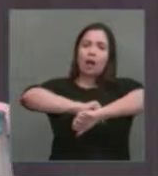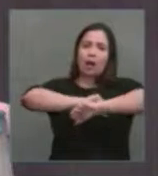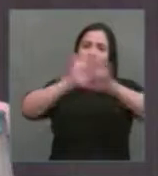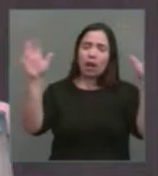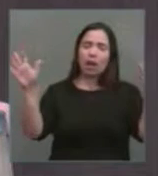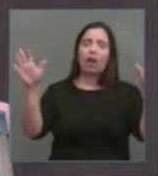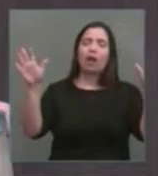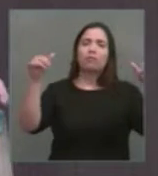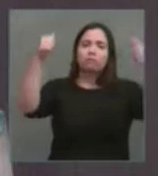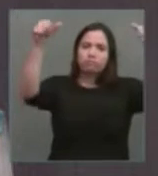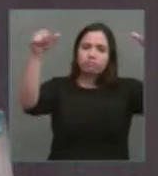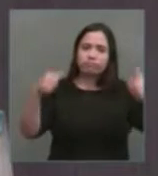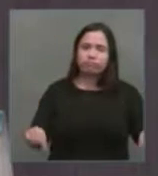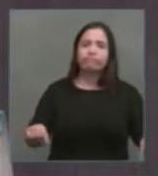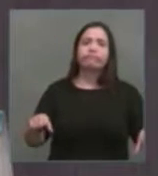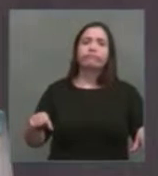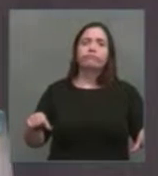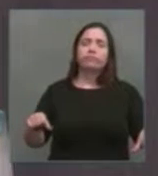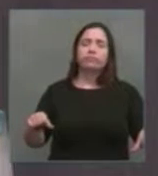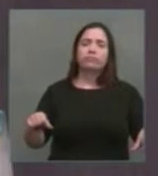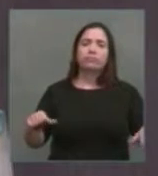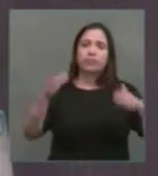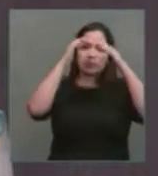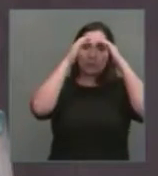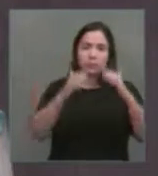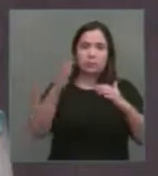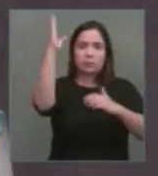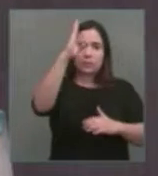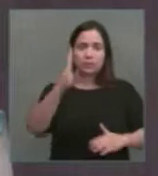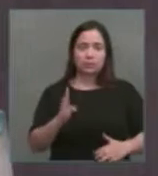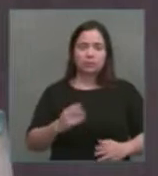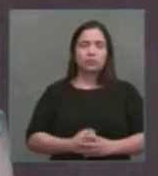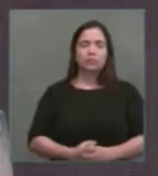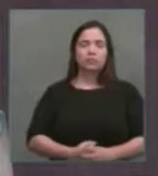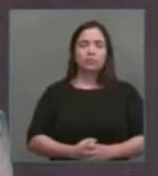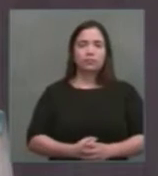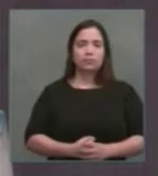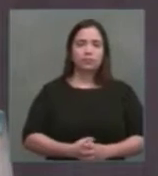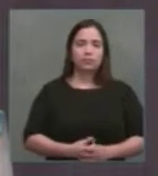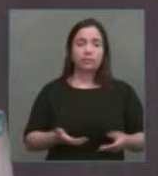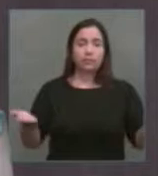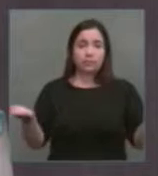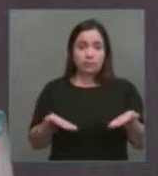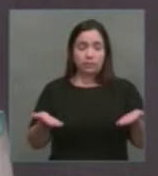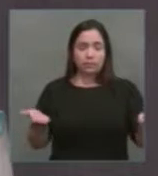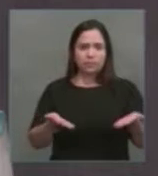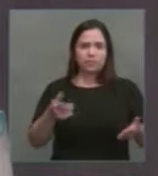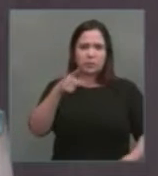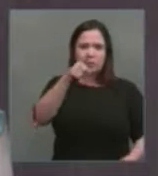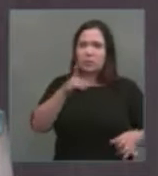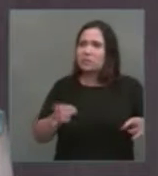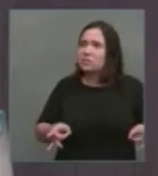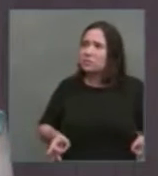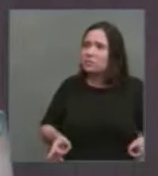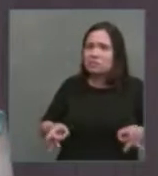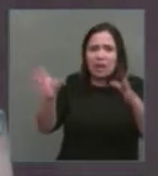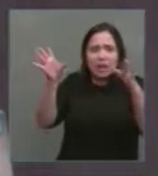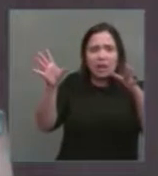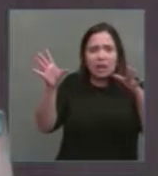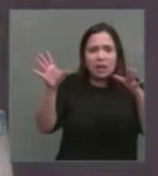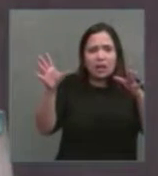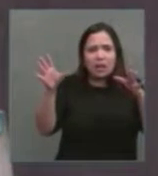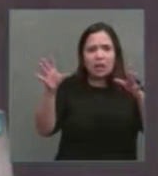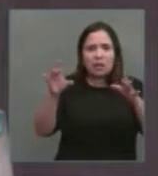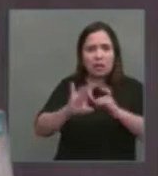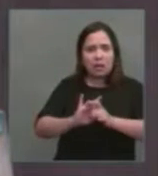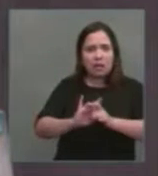sob controle social, de maneira mais republicana. Veja, você agora entregar esse patrimônio público do